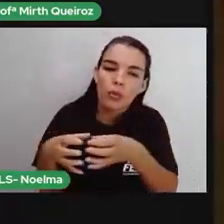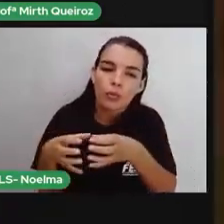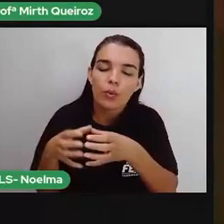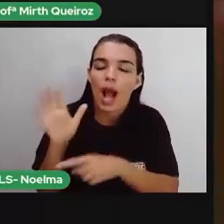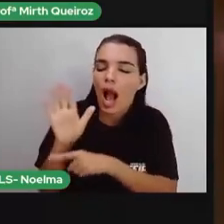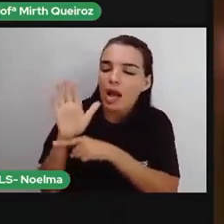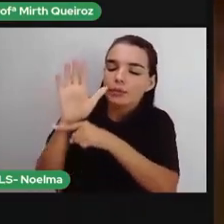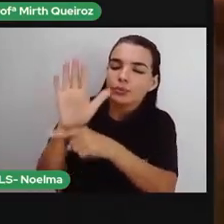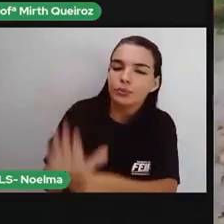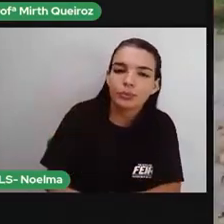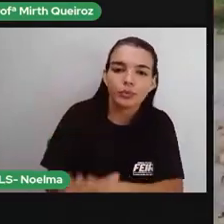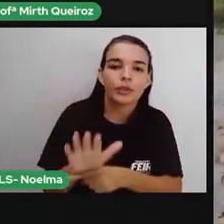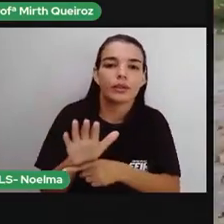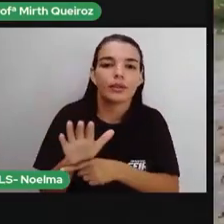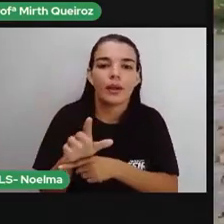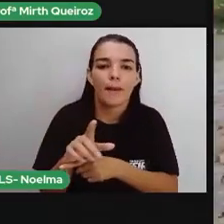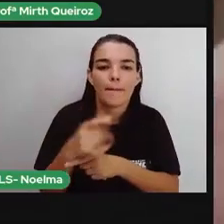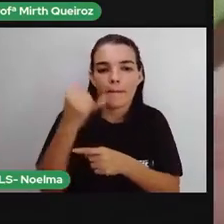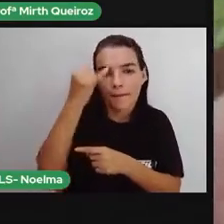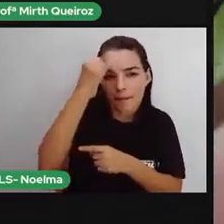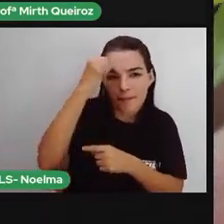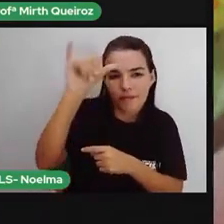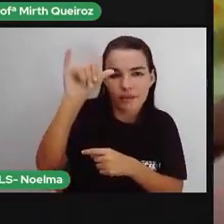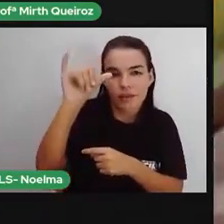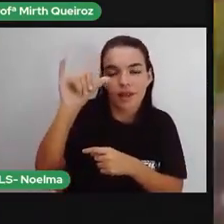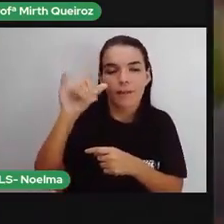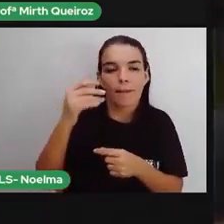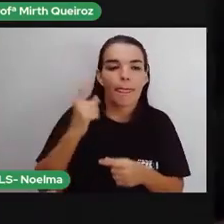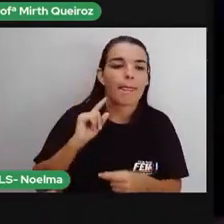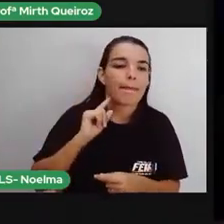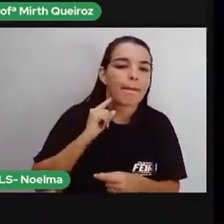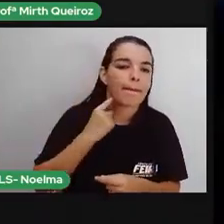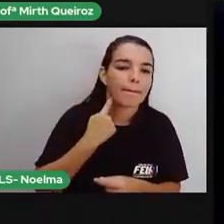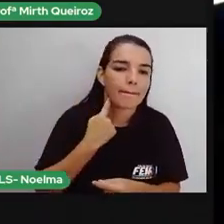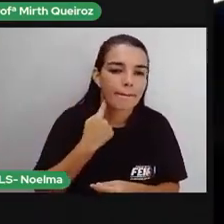desenvolvimento econômico com a proteção do ecossistema pantaneiro.